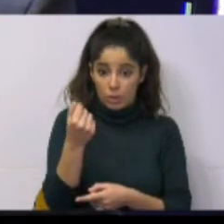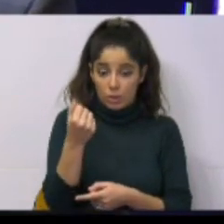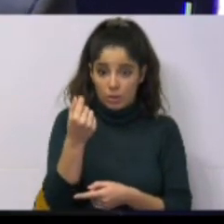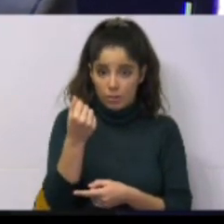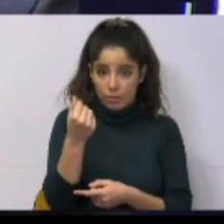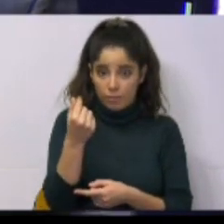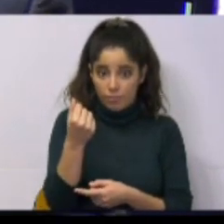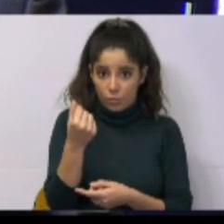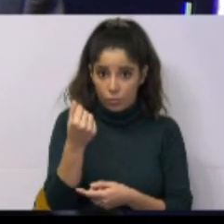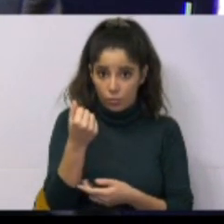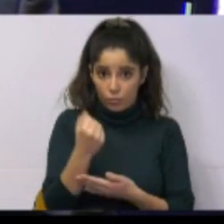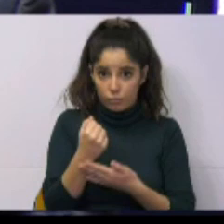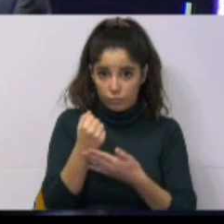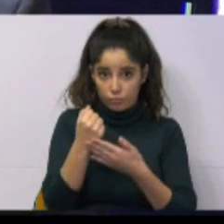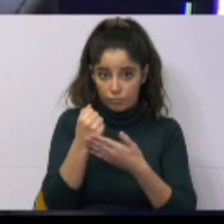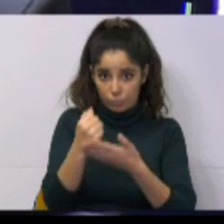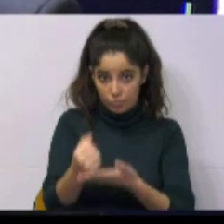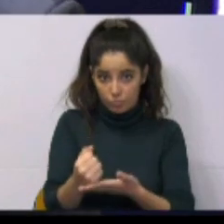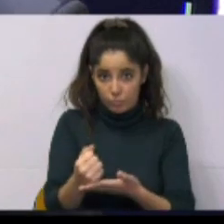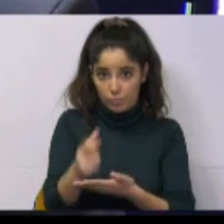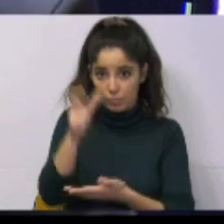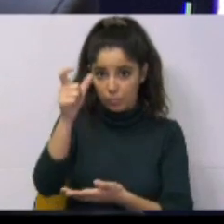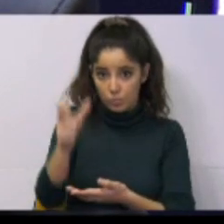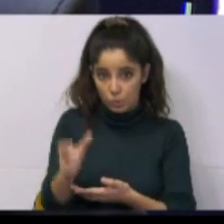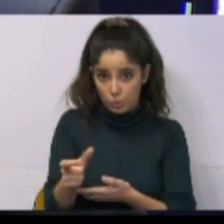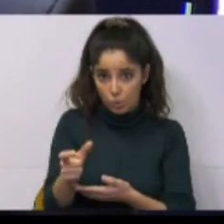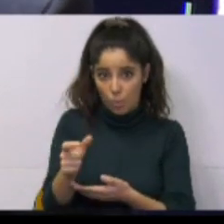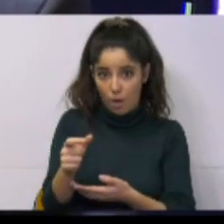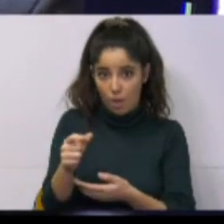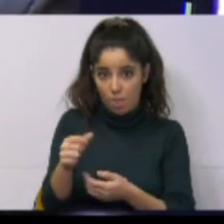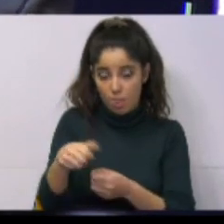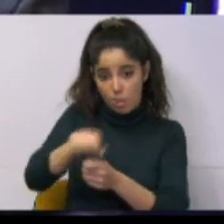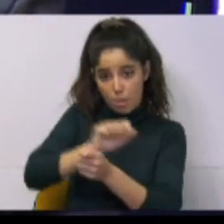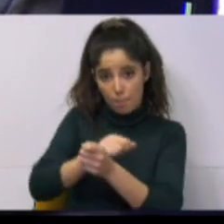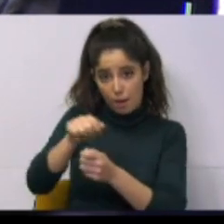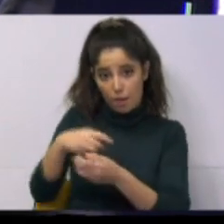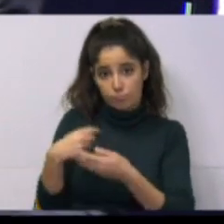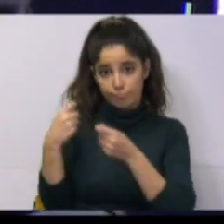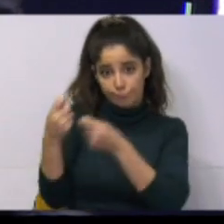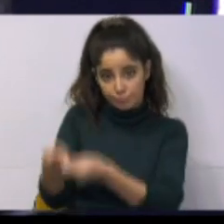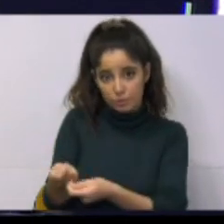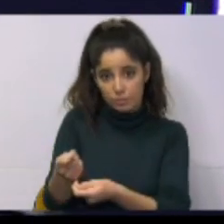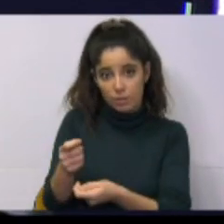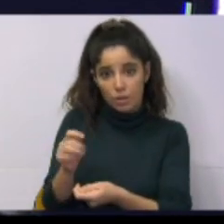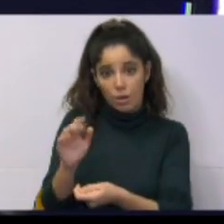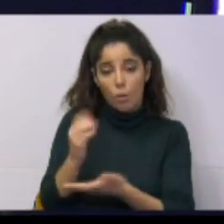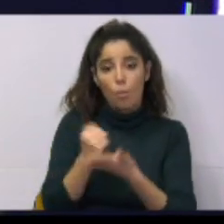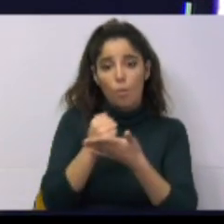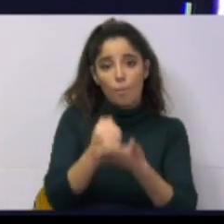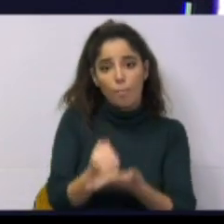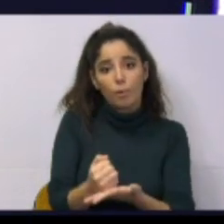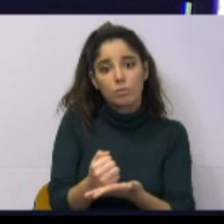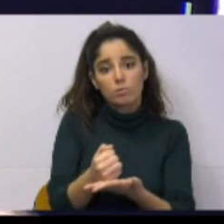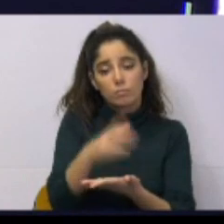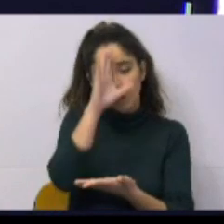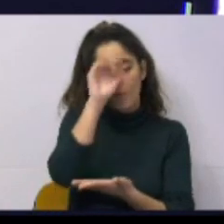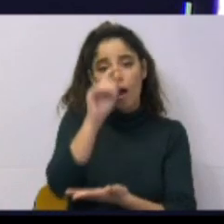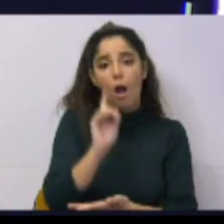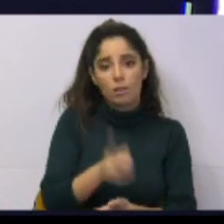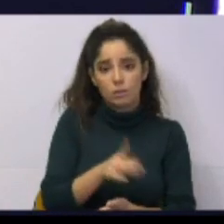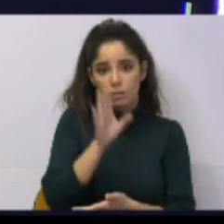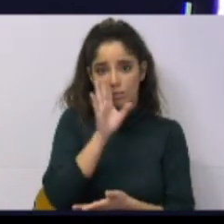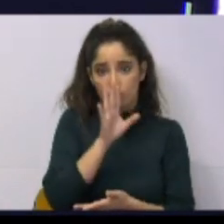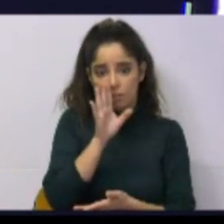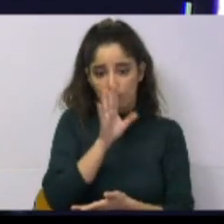banana recebe, qual é o apoio do Governo? Uma vez que 40% é fruto da venda e do seu